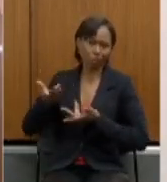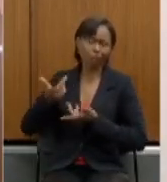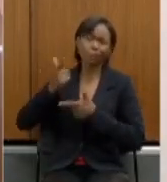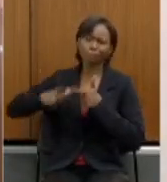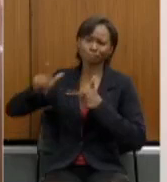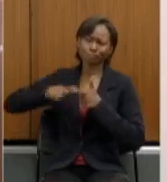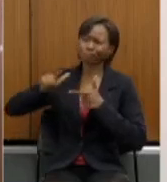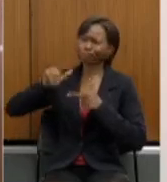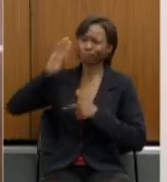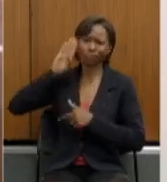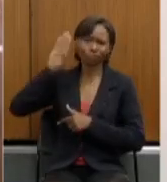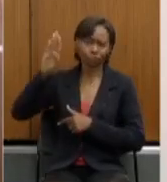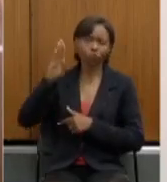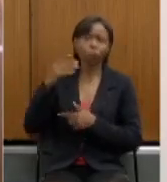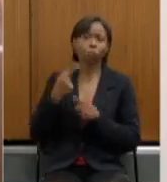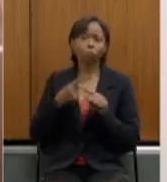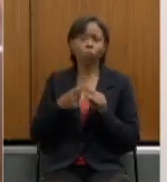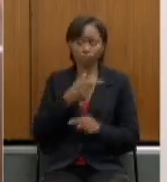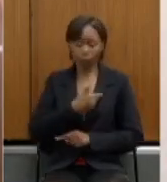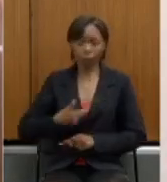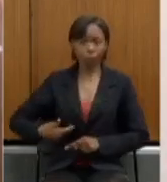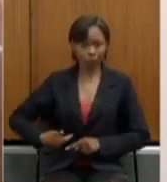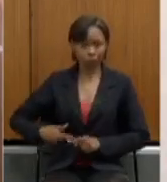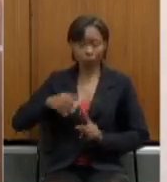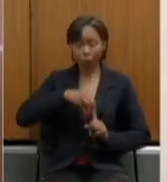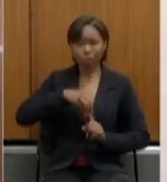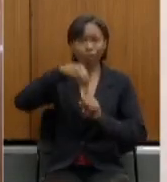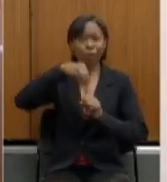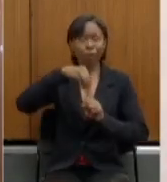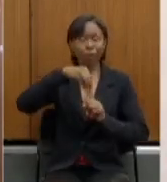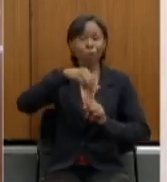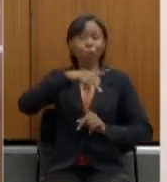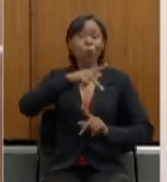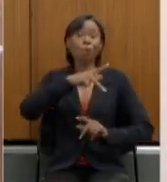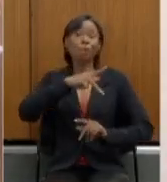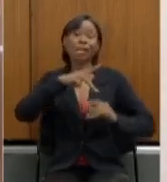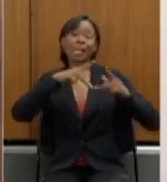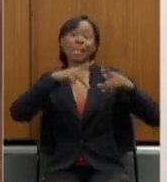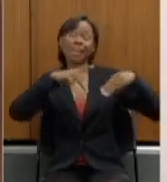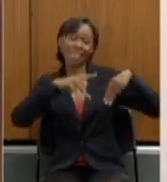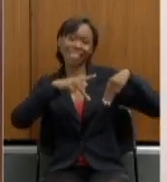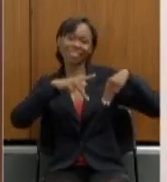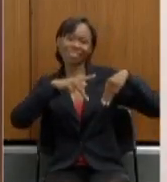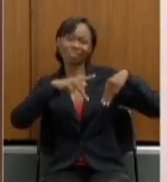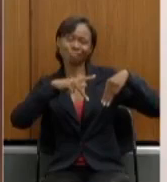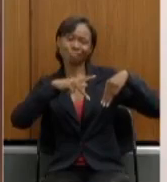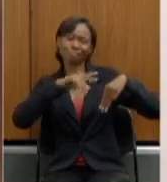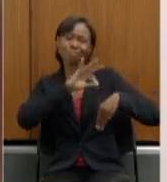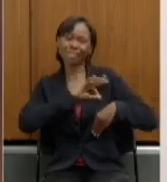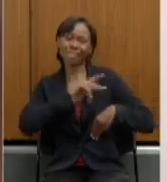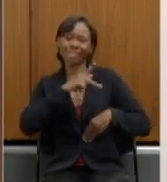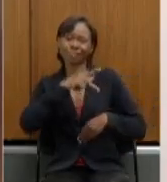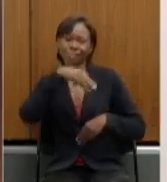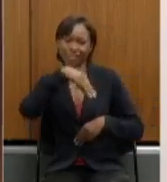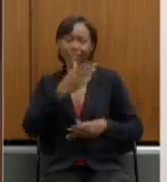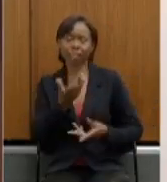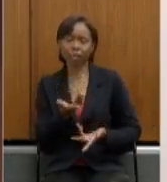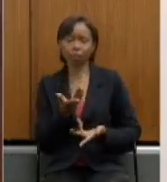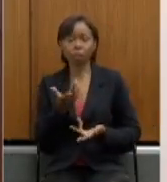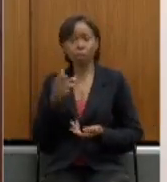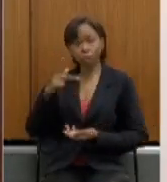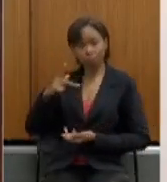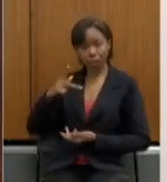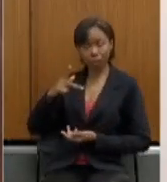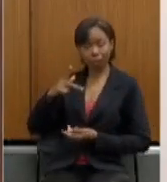priorizou os policiais militares ele deveria ir deixando os policiais civis no regime de presidência geral